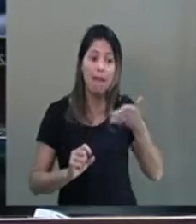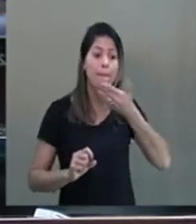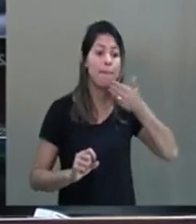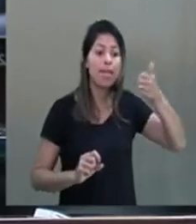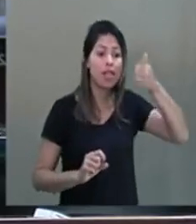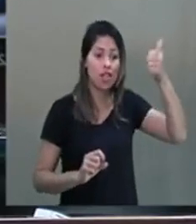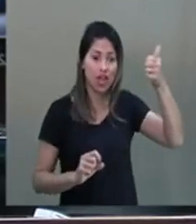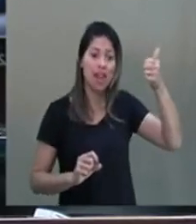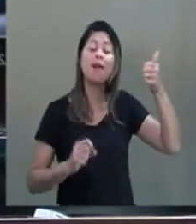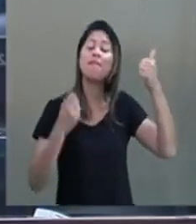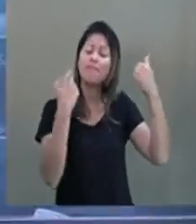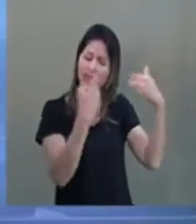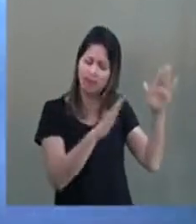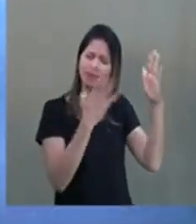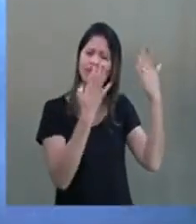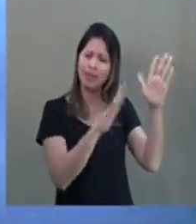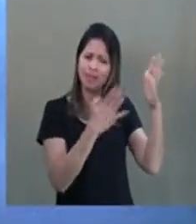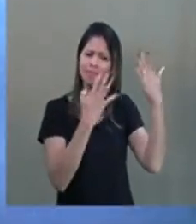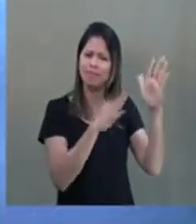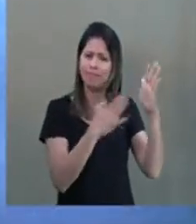Merece os seus aplausos.